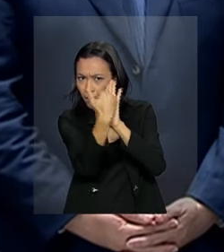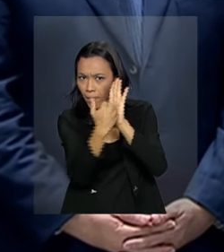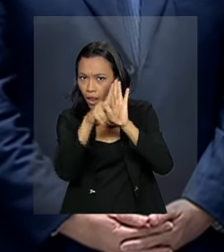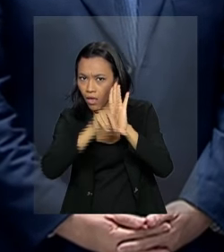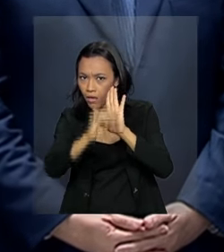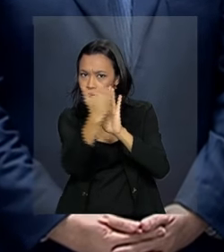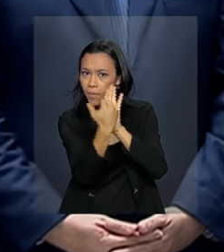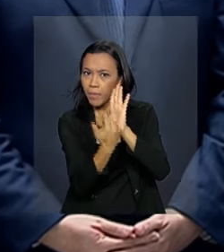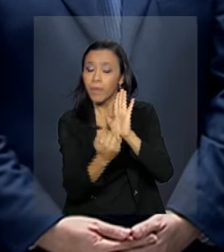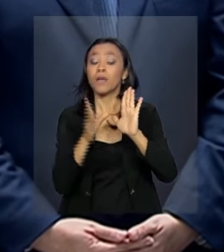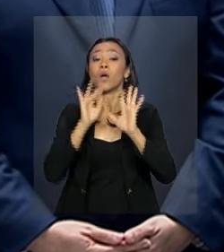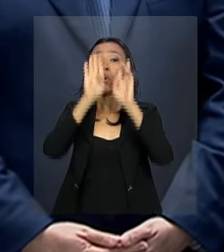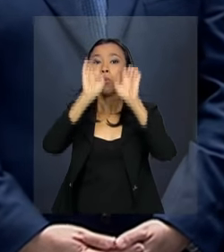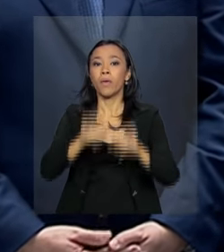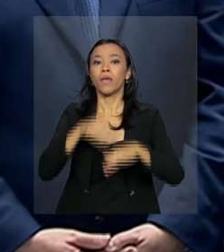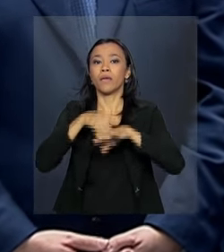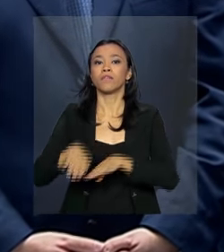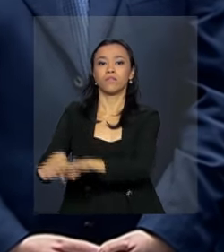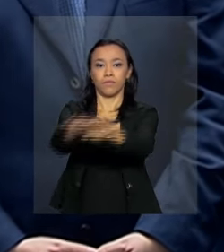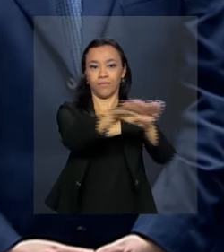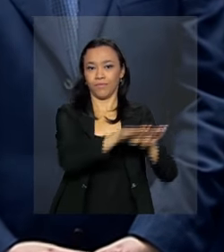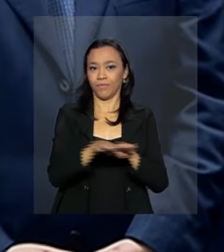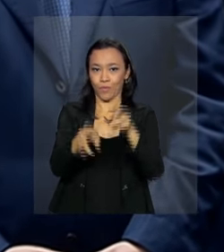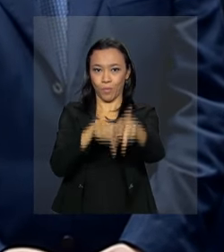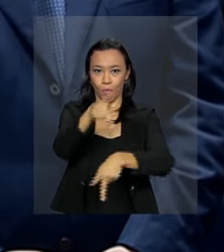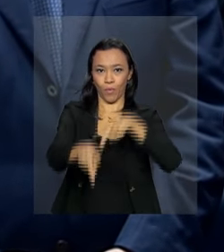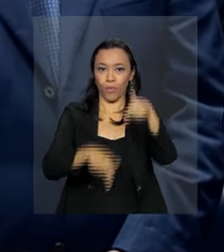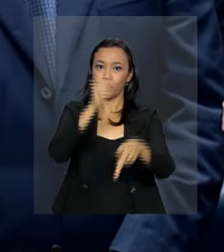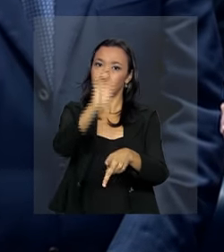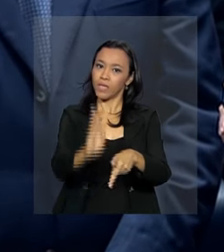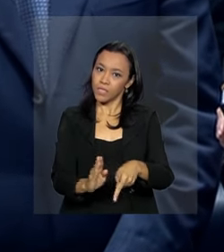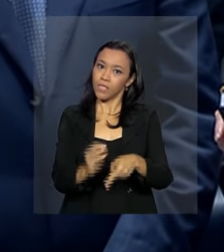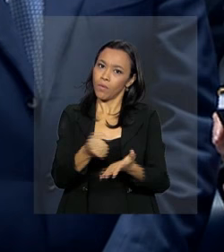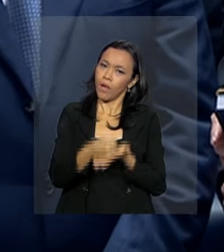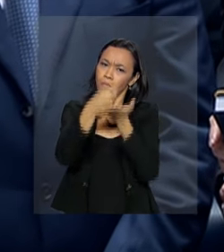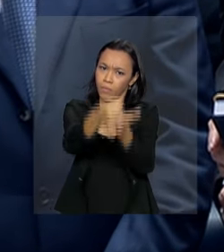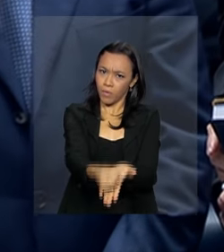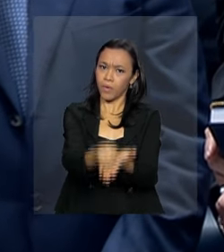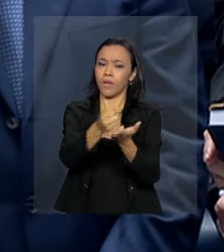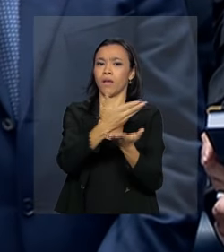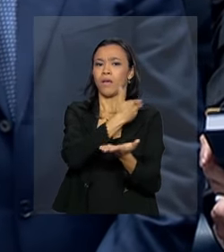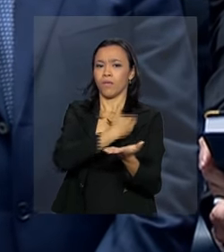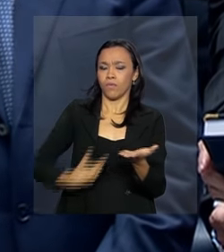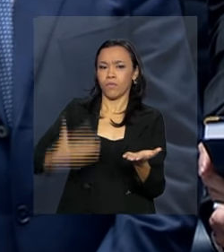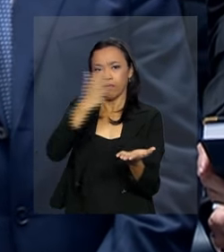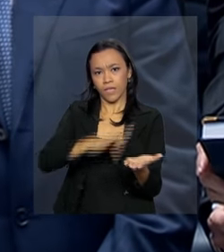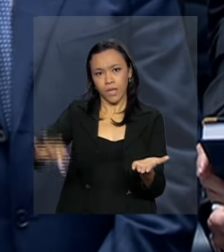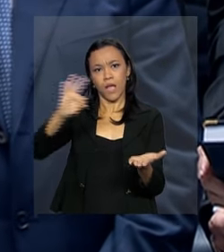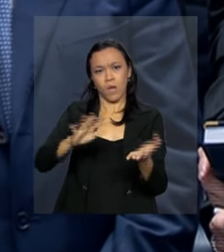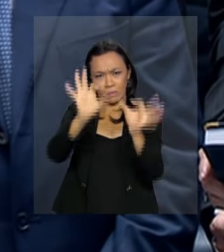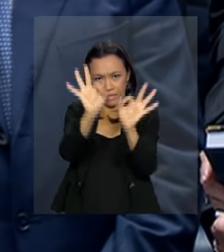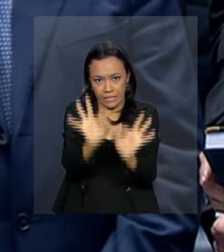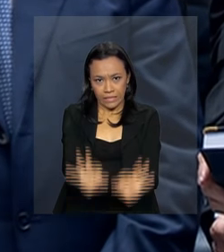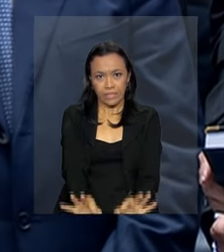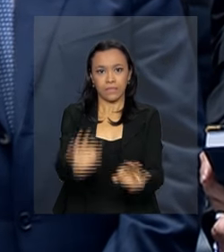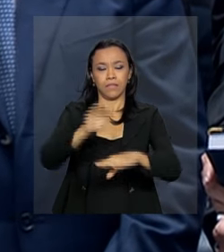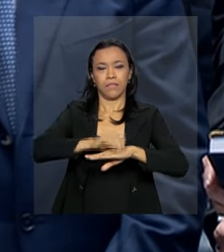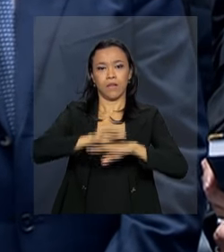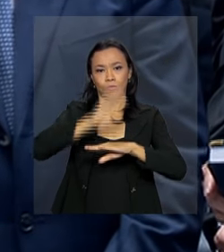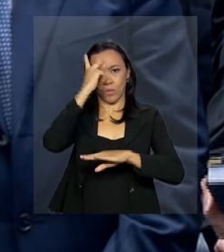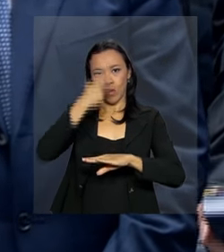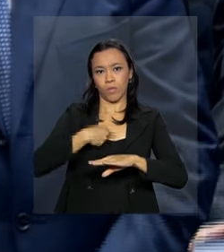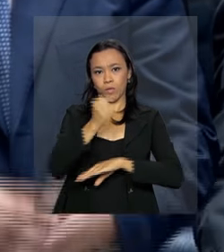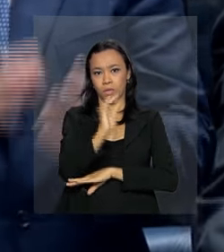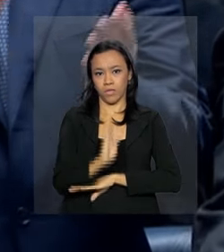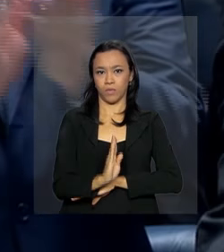promover o bem geral do povo brasileiro, sustentar a união, a integridade e a independência do Brasil.